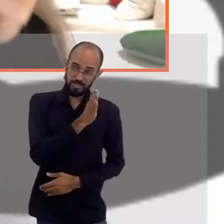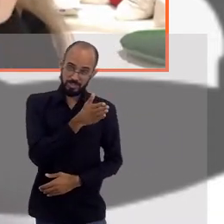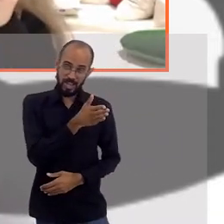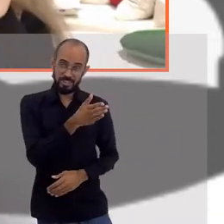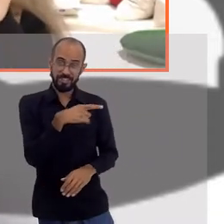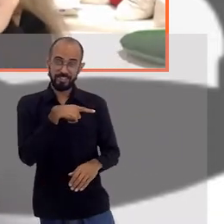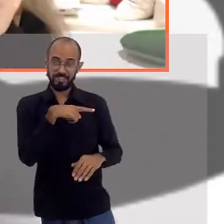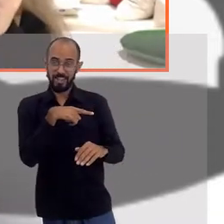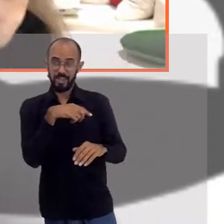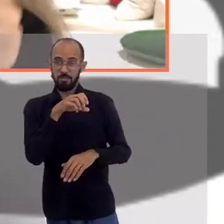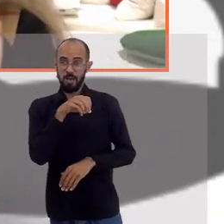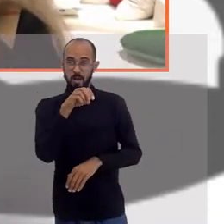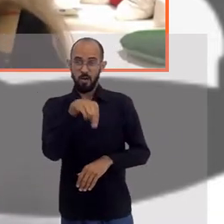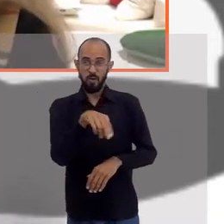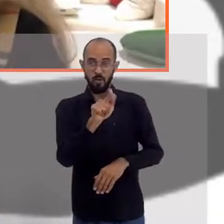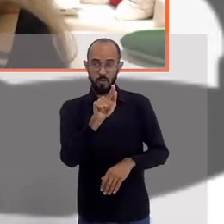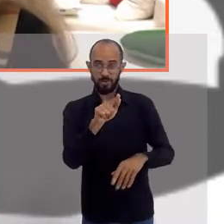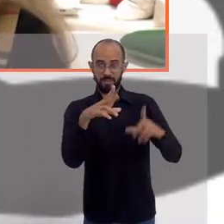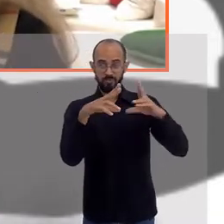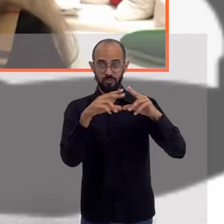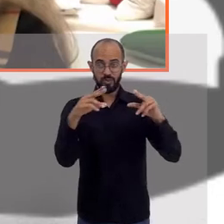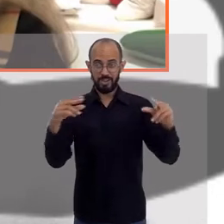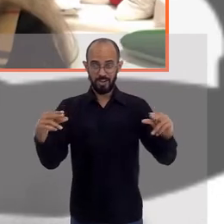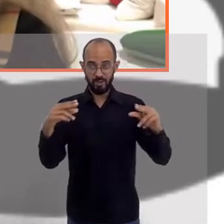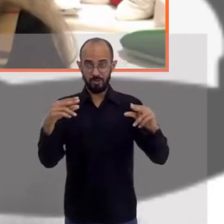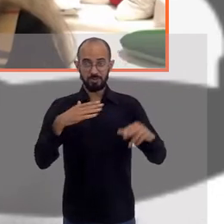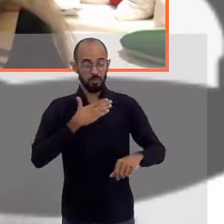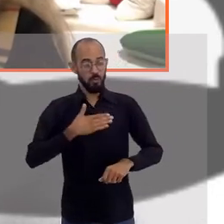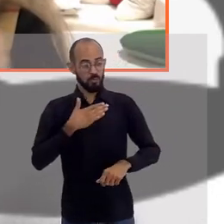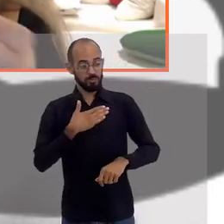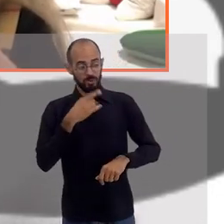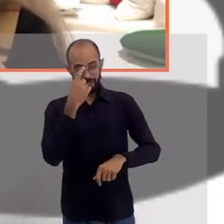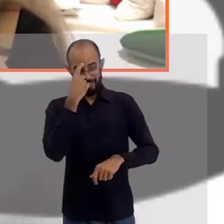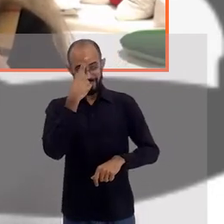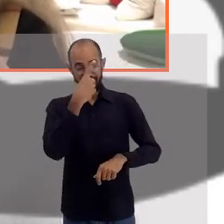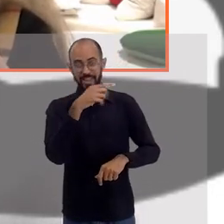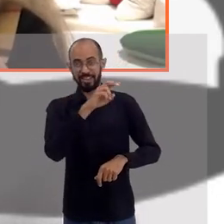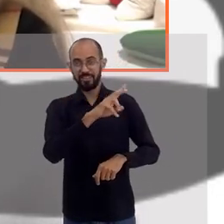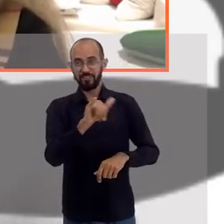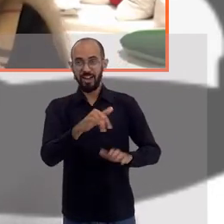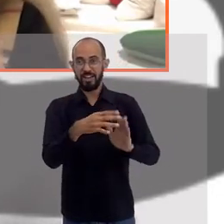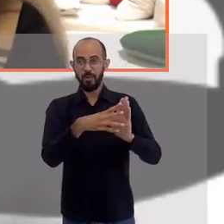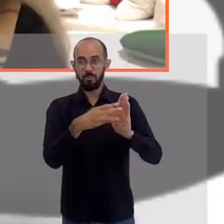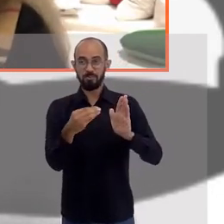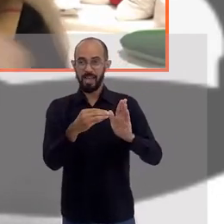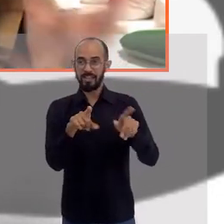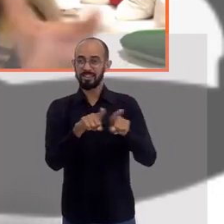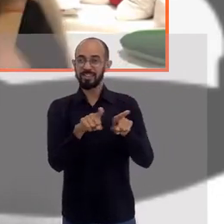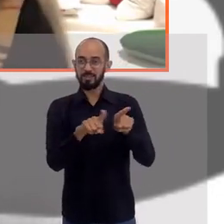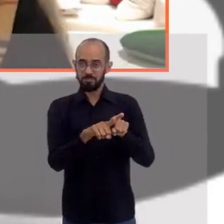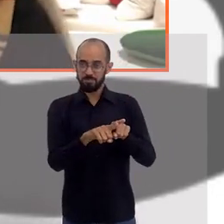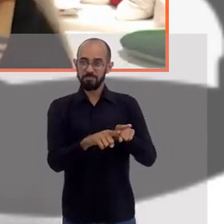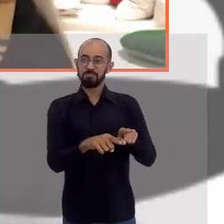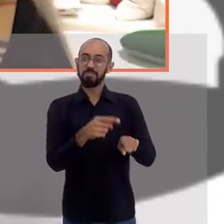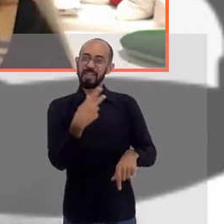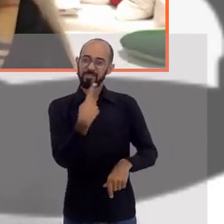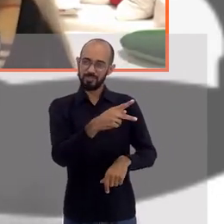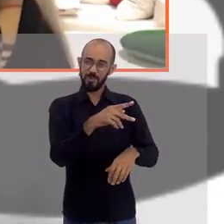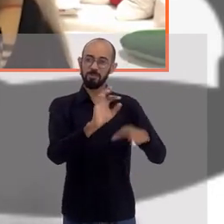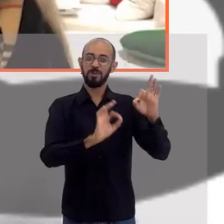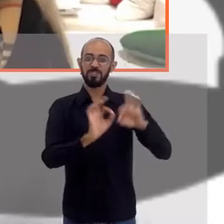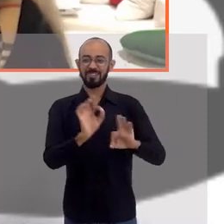já está sendo replicado, já tem uma ONG lá em Florianópolis que gostou da sua iniciativa, que já está imitando de uma forma